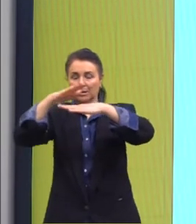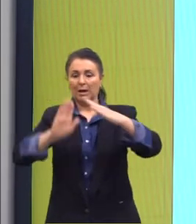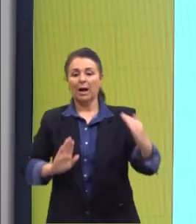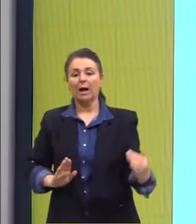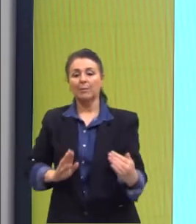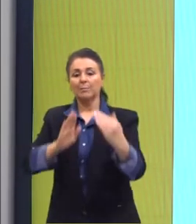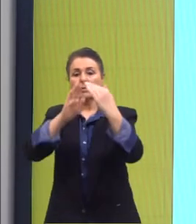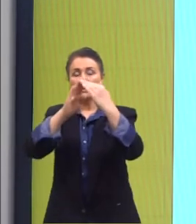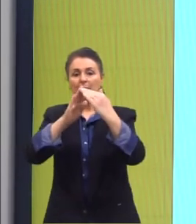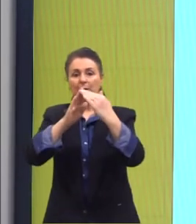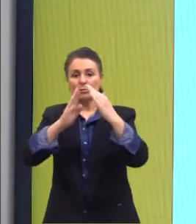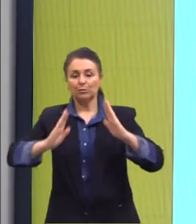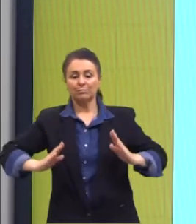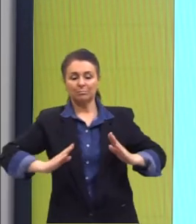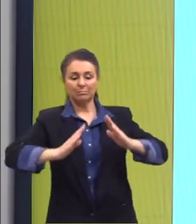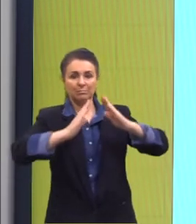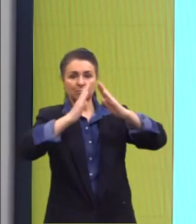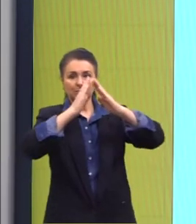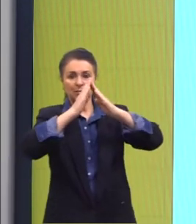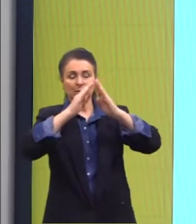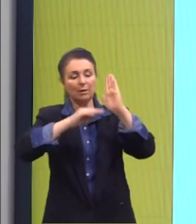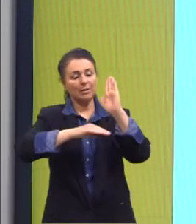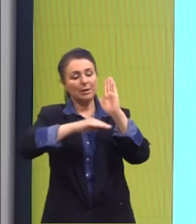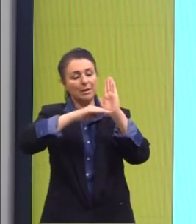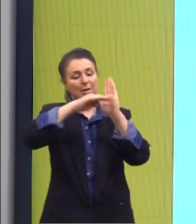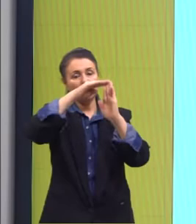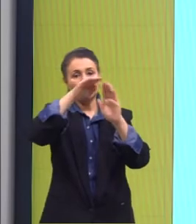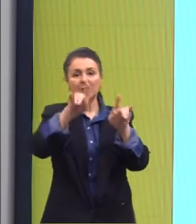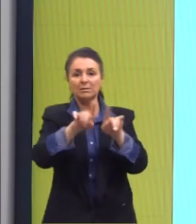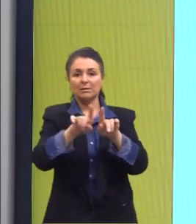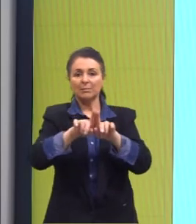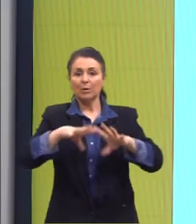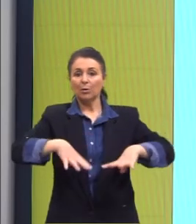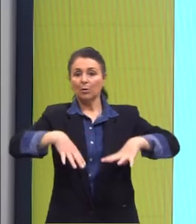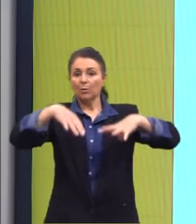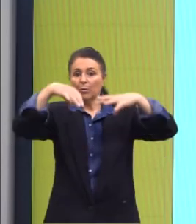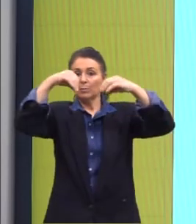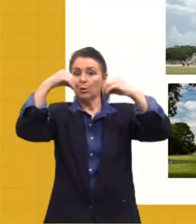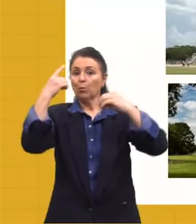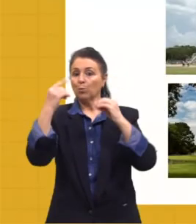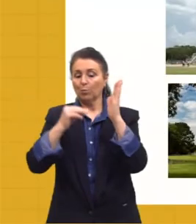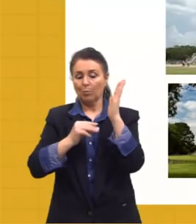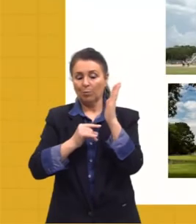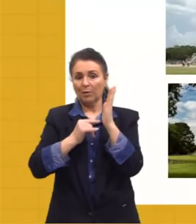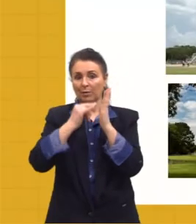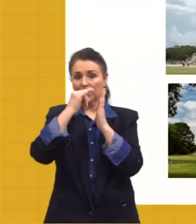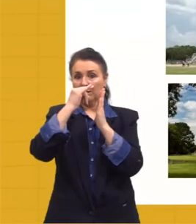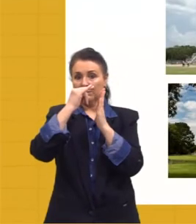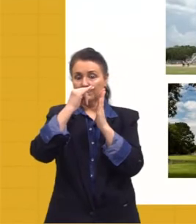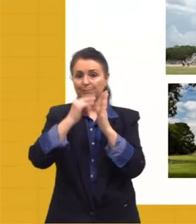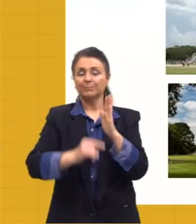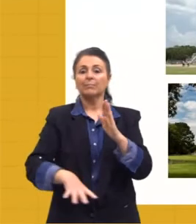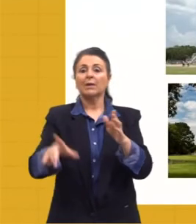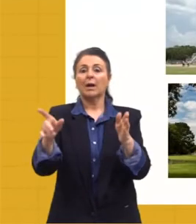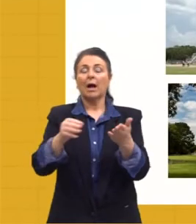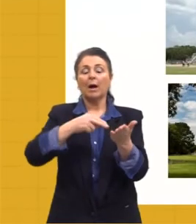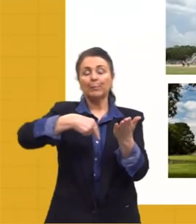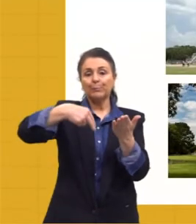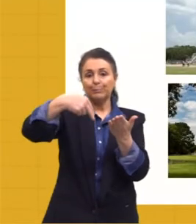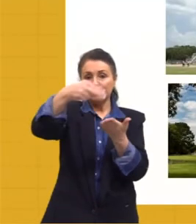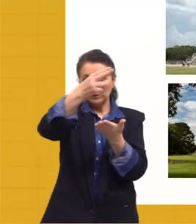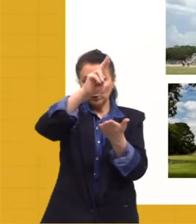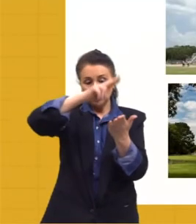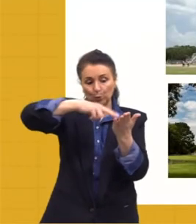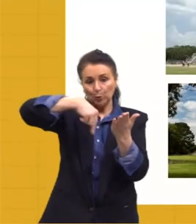em formato piramidal, vários níveis, e o palácio, um andar. A escultura, a pintura,